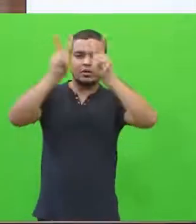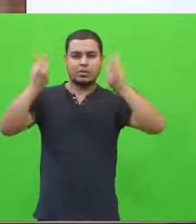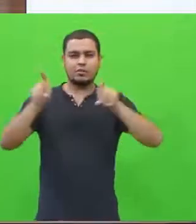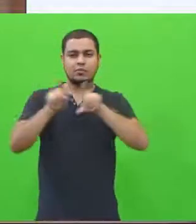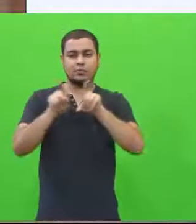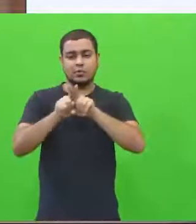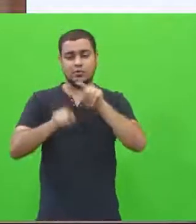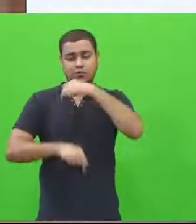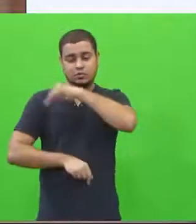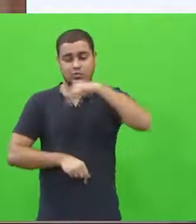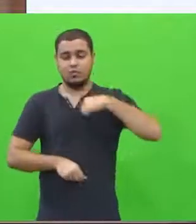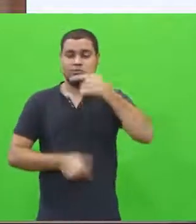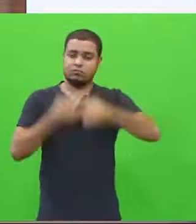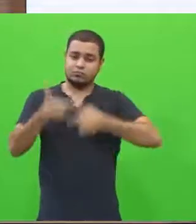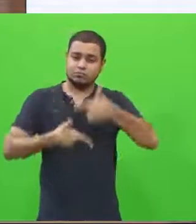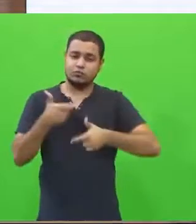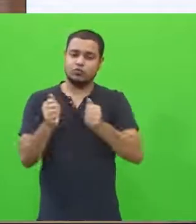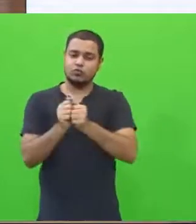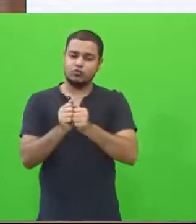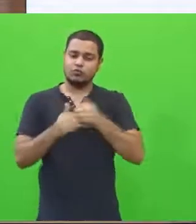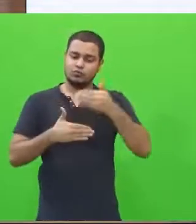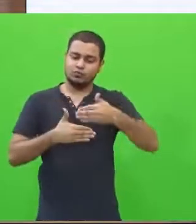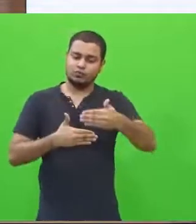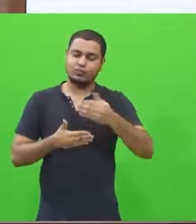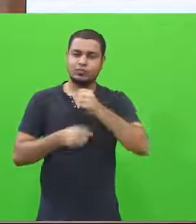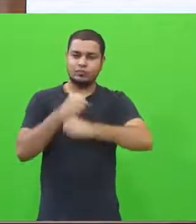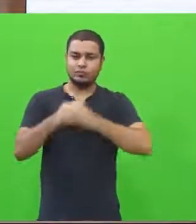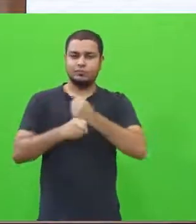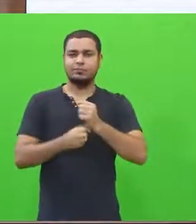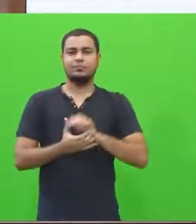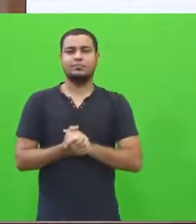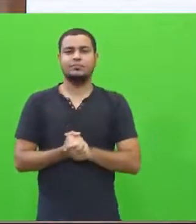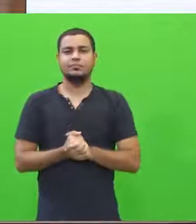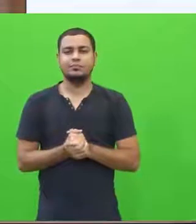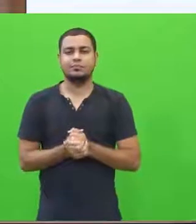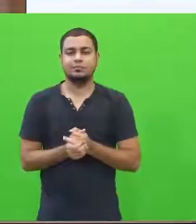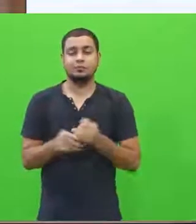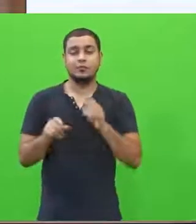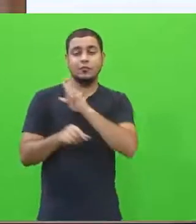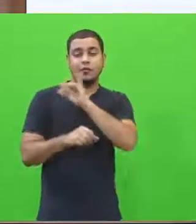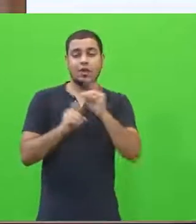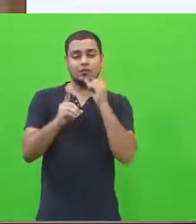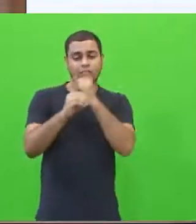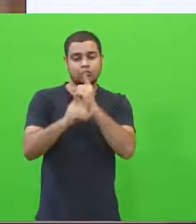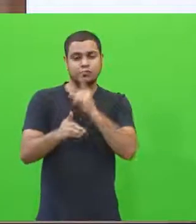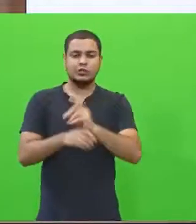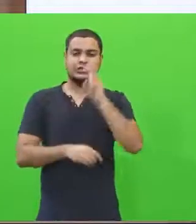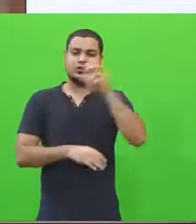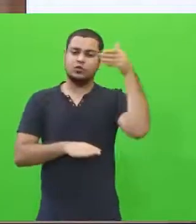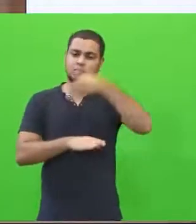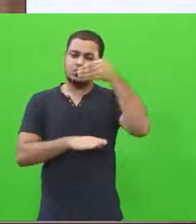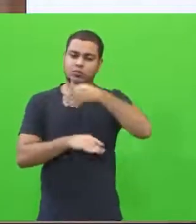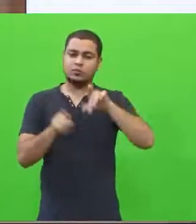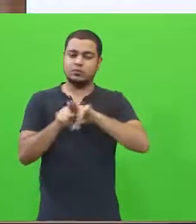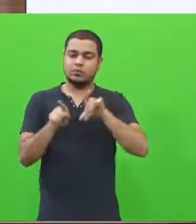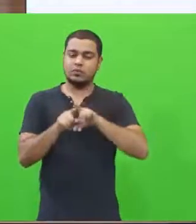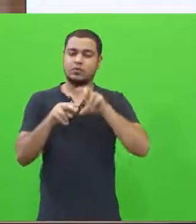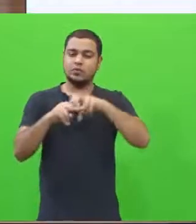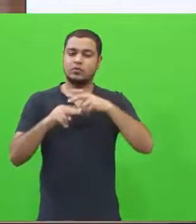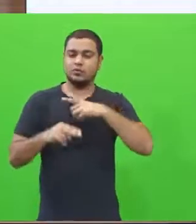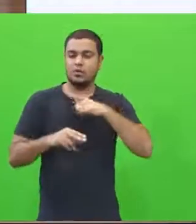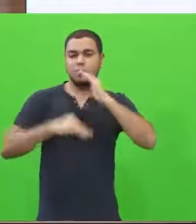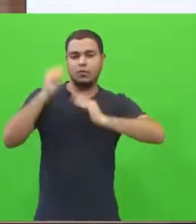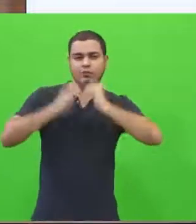quais nós formos trabalhando ao longo de todo o ano. Nós teremos cinco encontros grandiosos, portanto, teremos aí